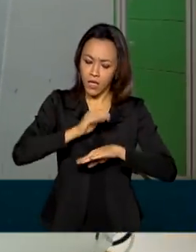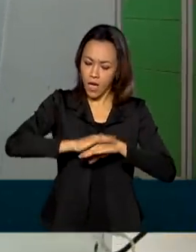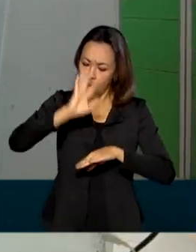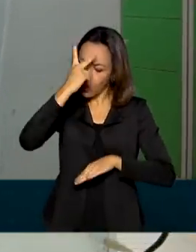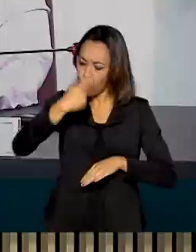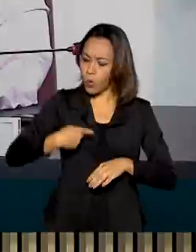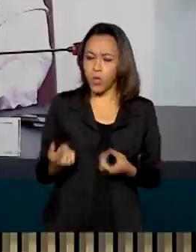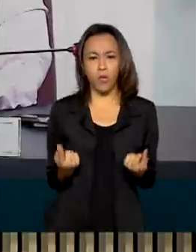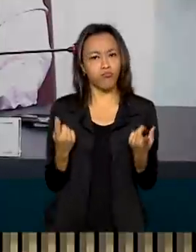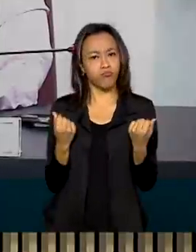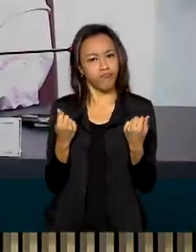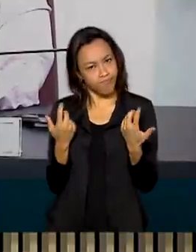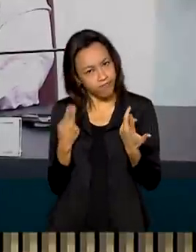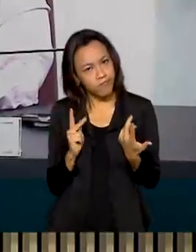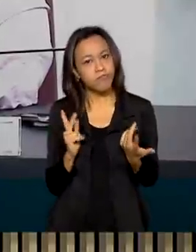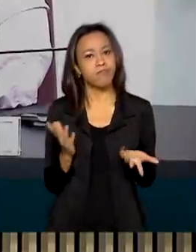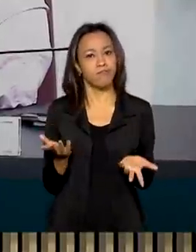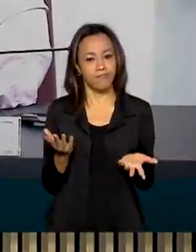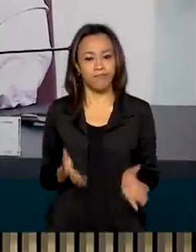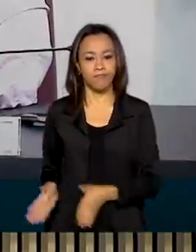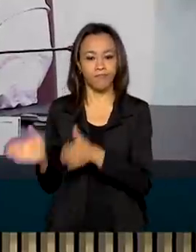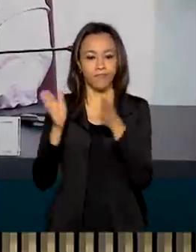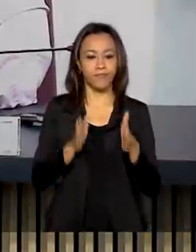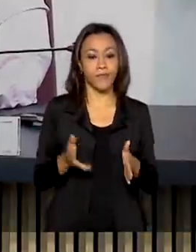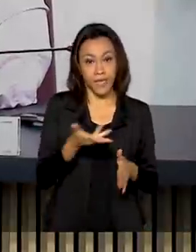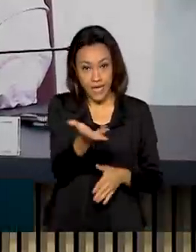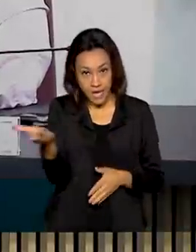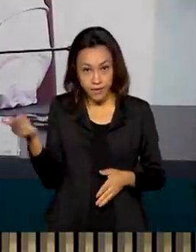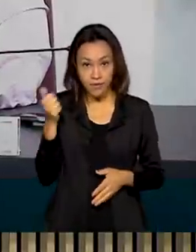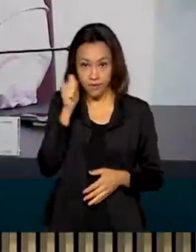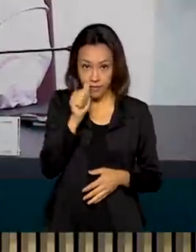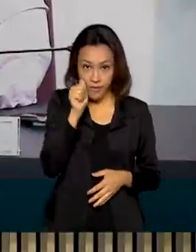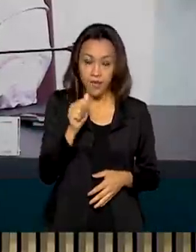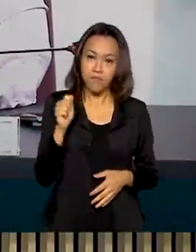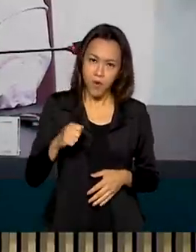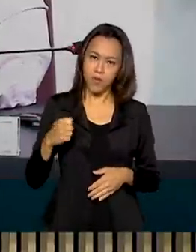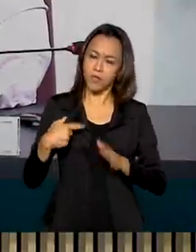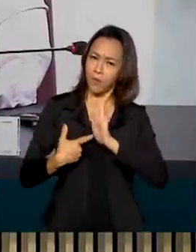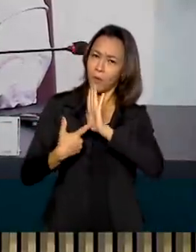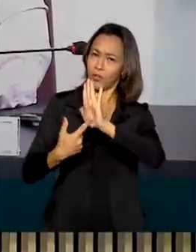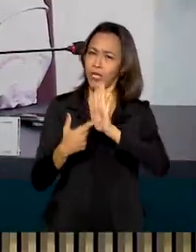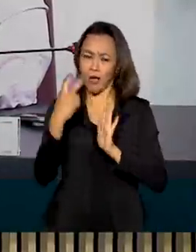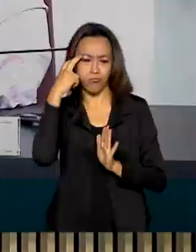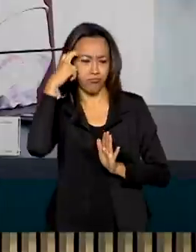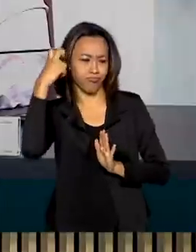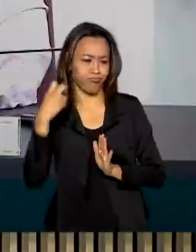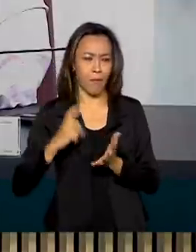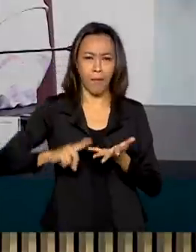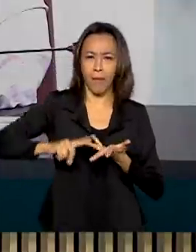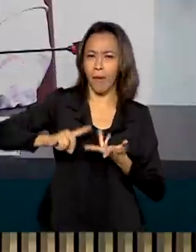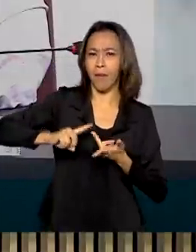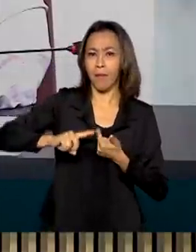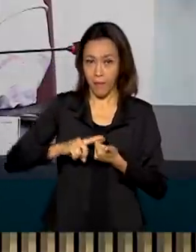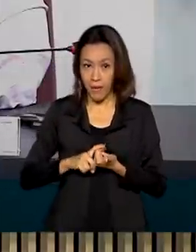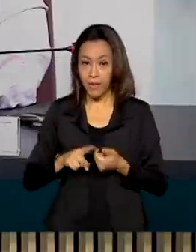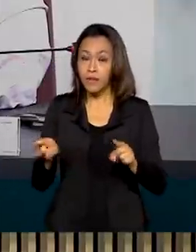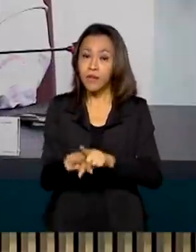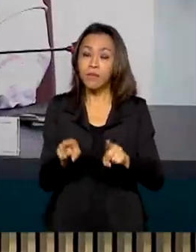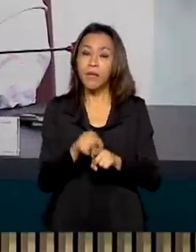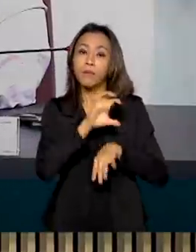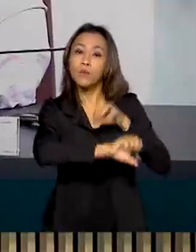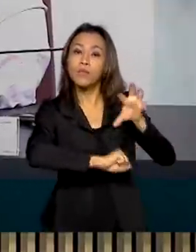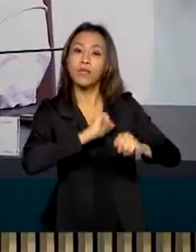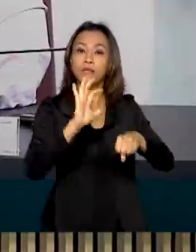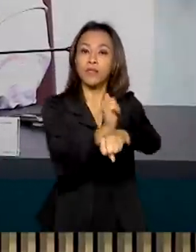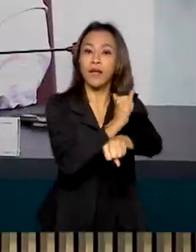socioeconômica. Fazer com que ela possa, cada vez mais, demonstrando seu talento, mas encontrando também ferramentas para